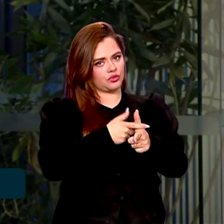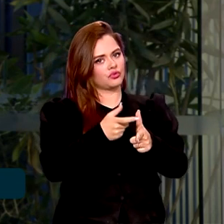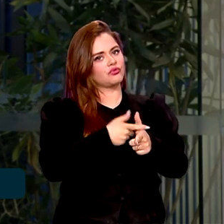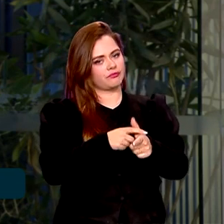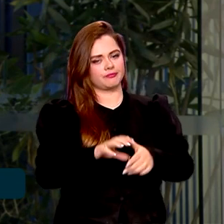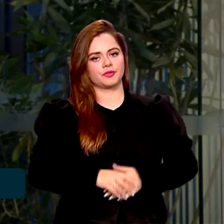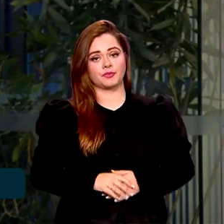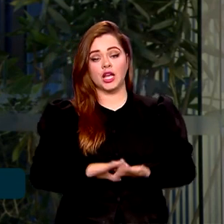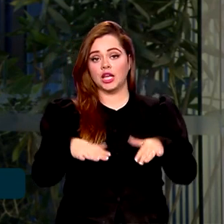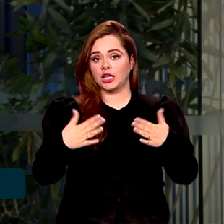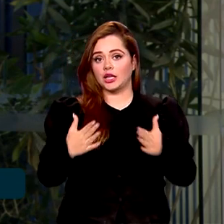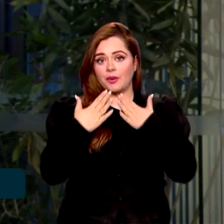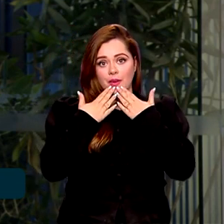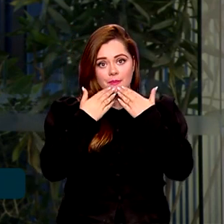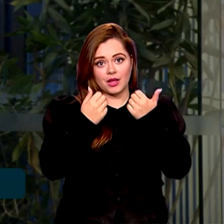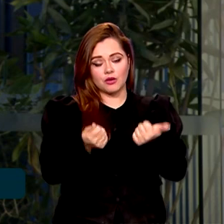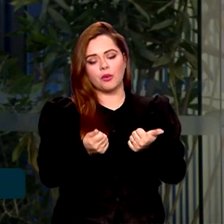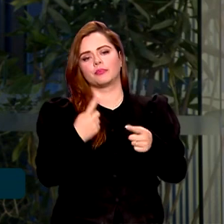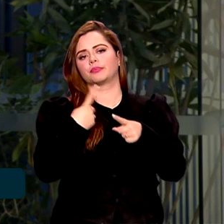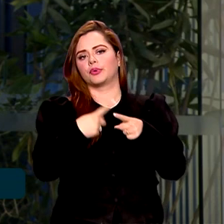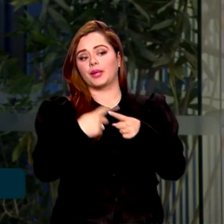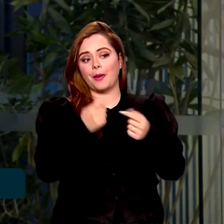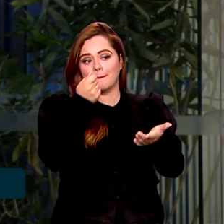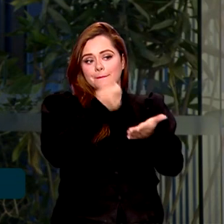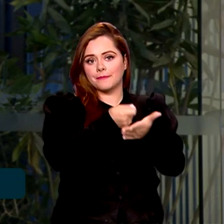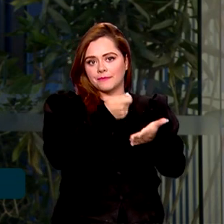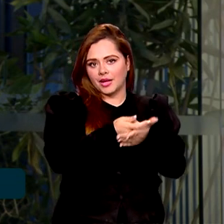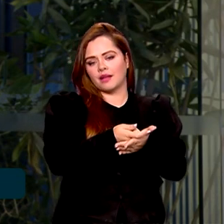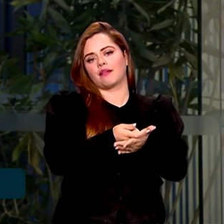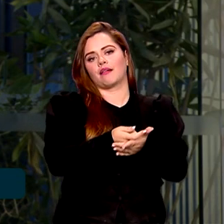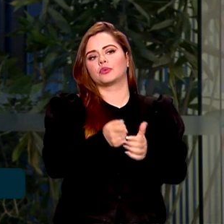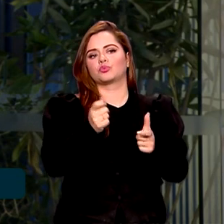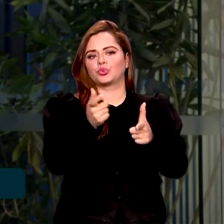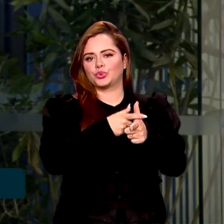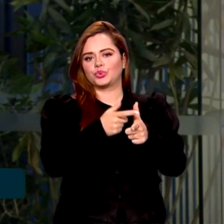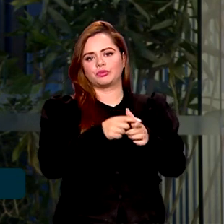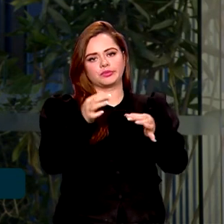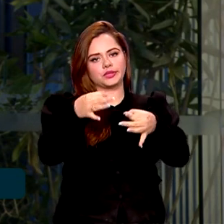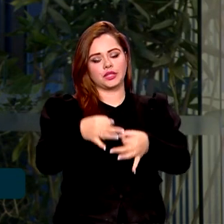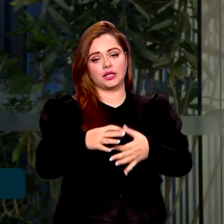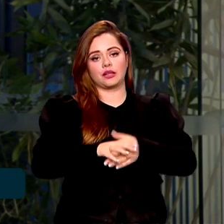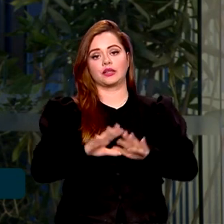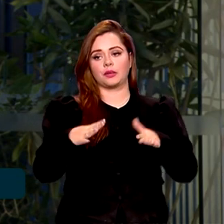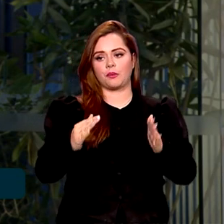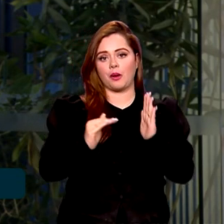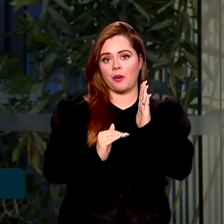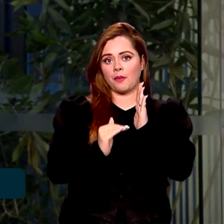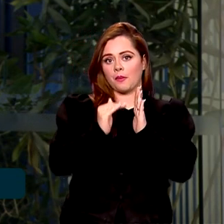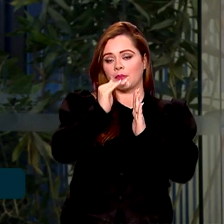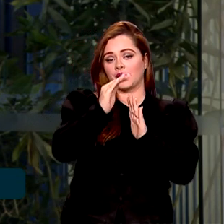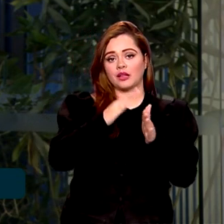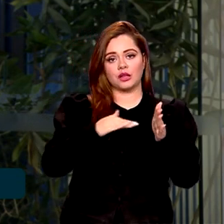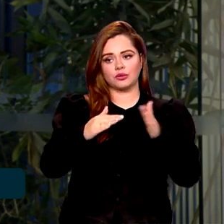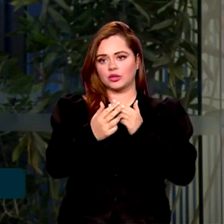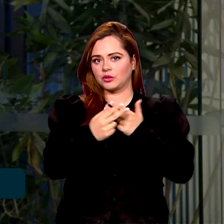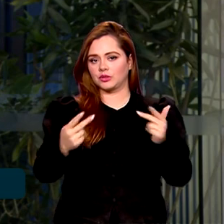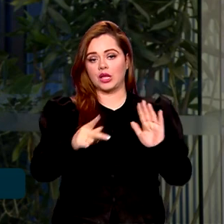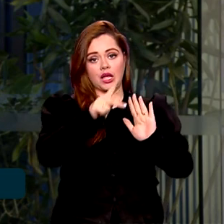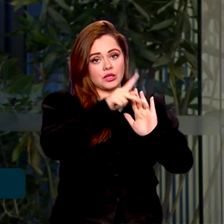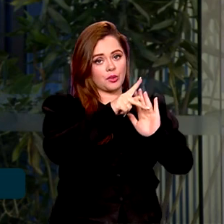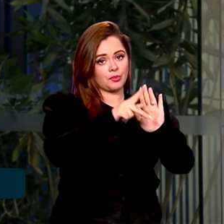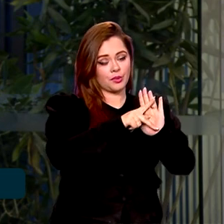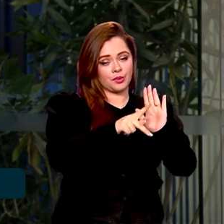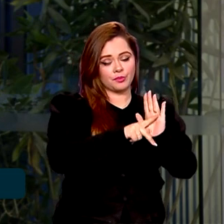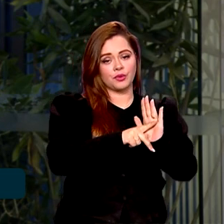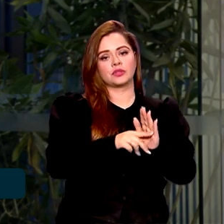essa perspectiva melhor se deu por conta de medidas adotadas pelo governo para aumentar as receitas e também por conta daquela proposta que está